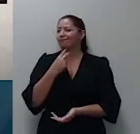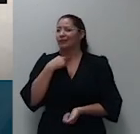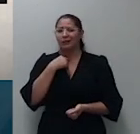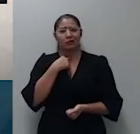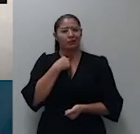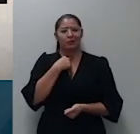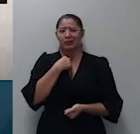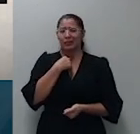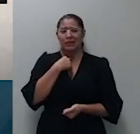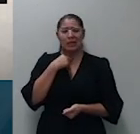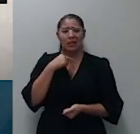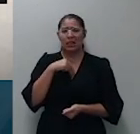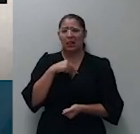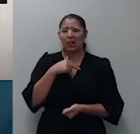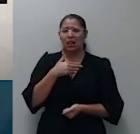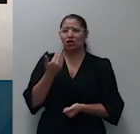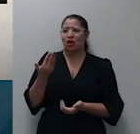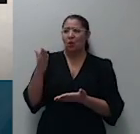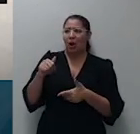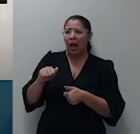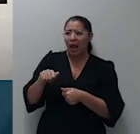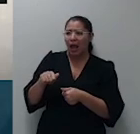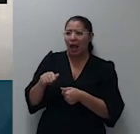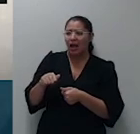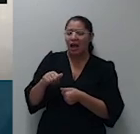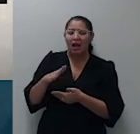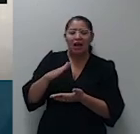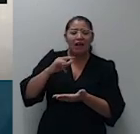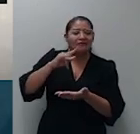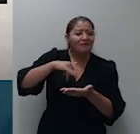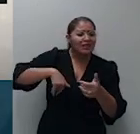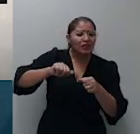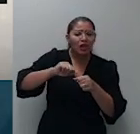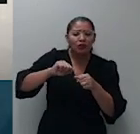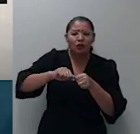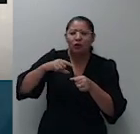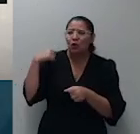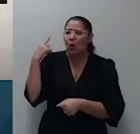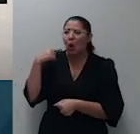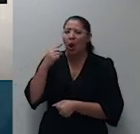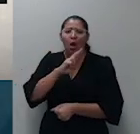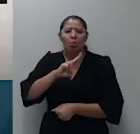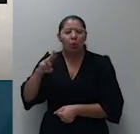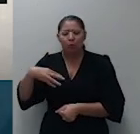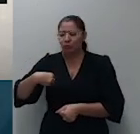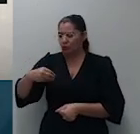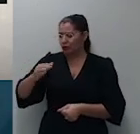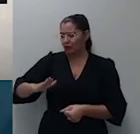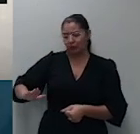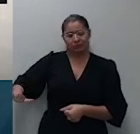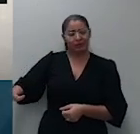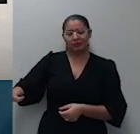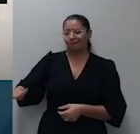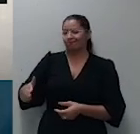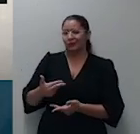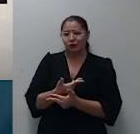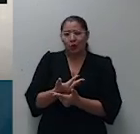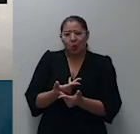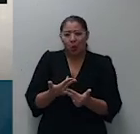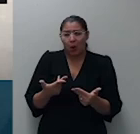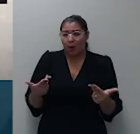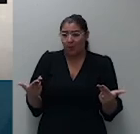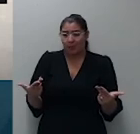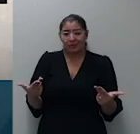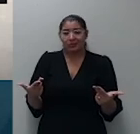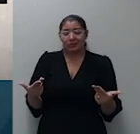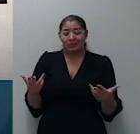celebrar contrato de honorários de advogados em nome dos filhos menores onerando os bens móveis em imóveis que ali pertenciam